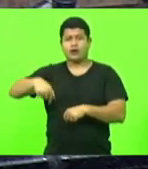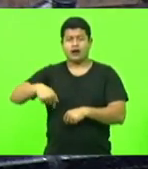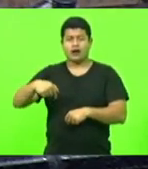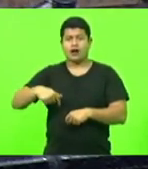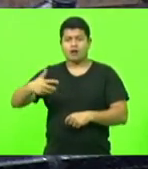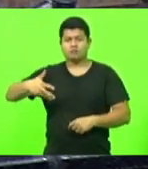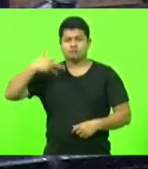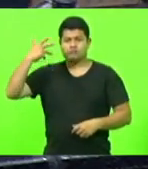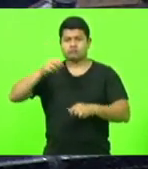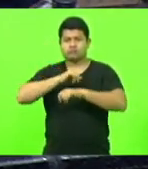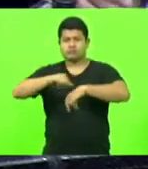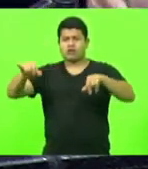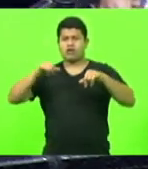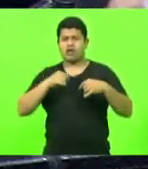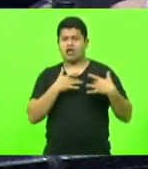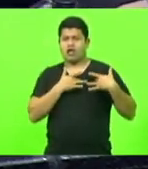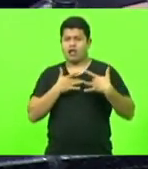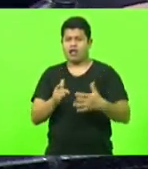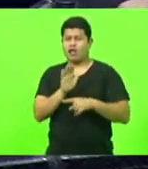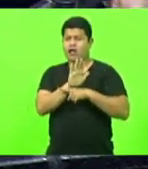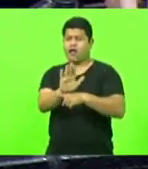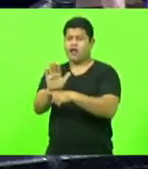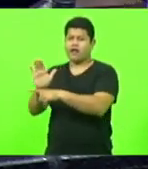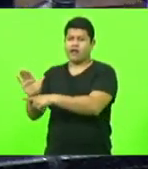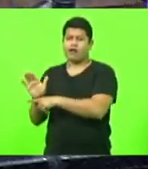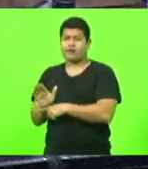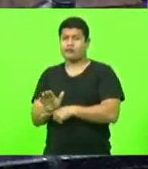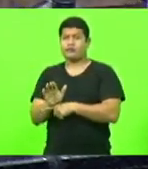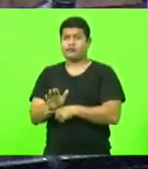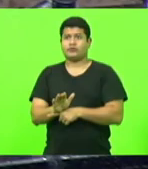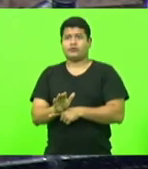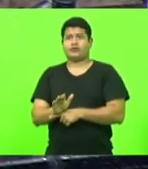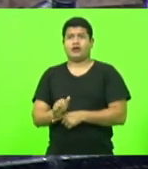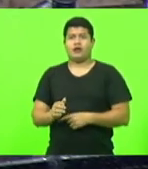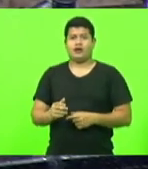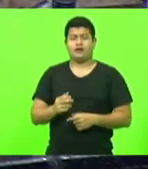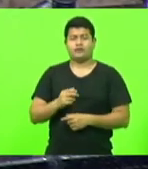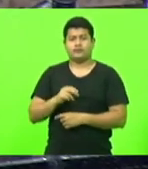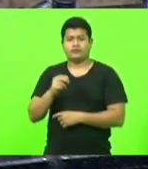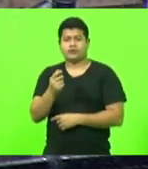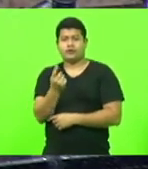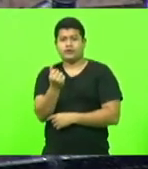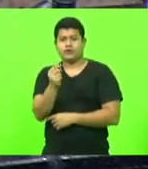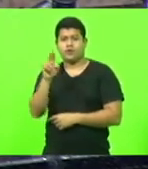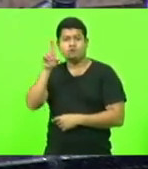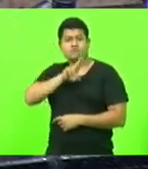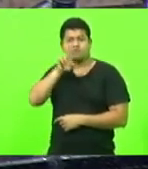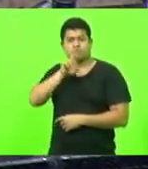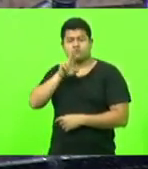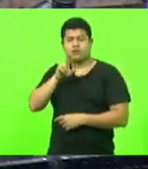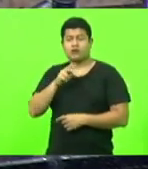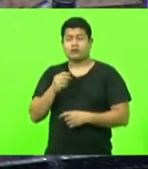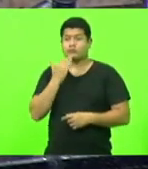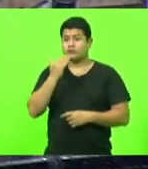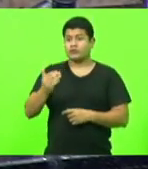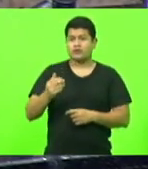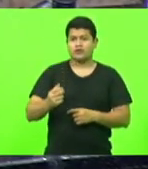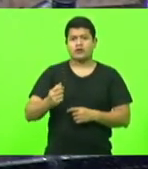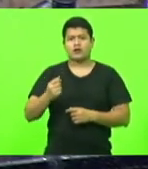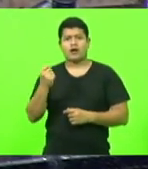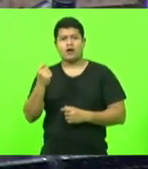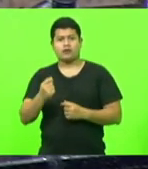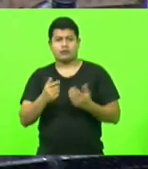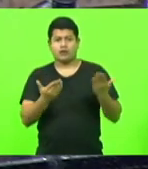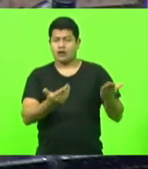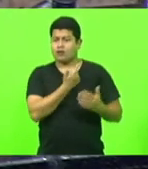falar de caridade na pandemia, para falar de auxílio emergencial, para pedir isso, pedir aquilo para que o governo